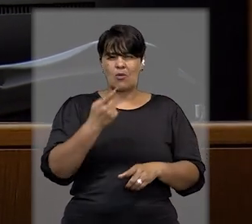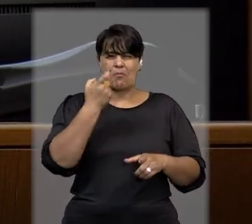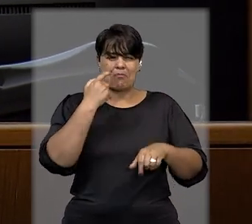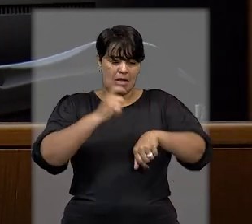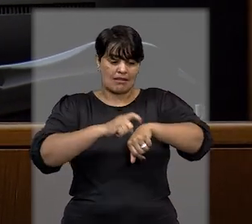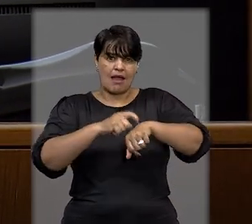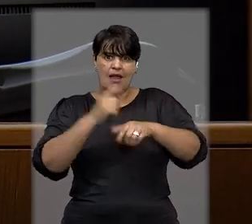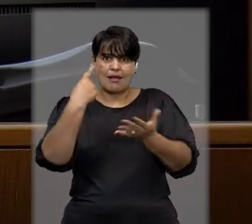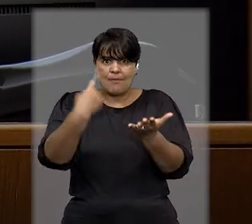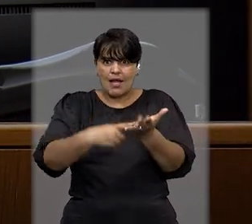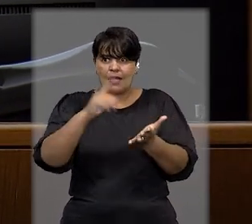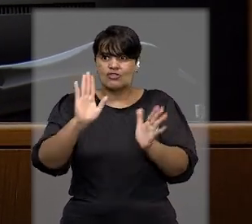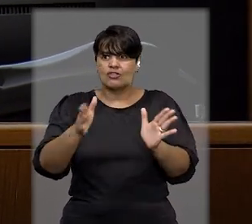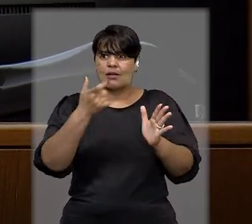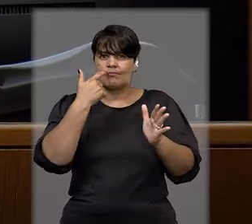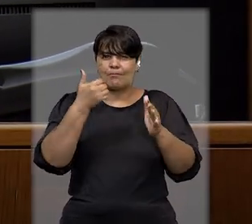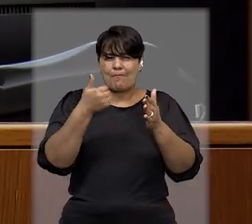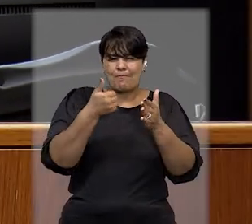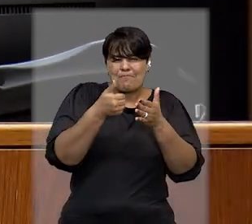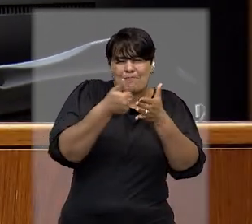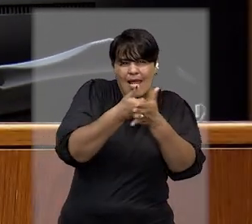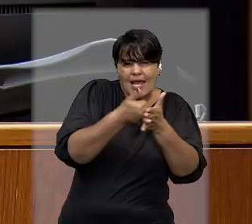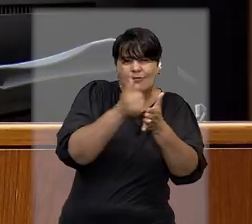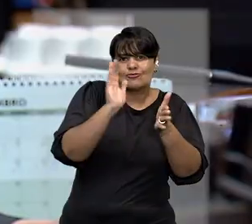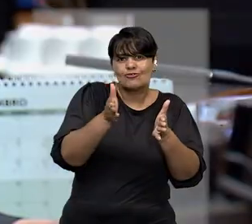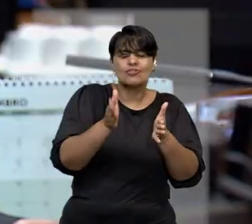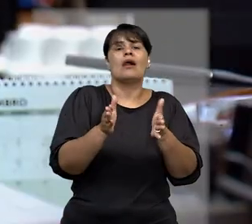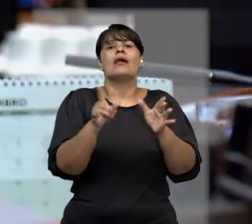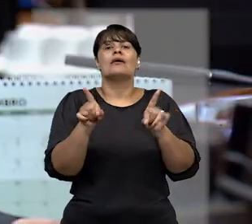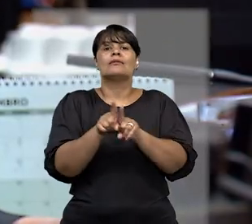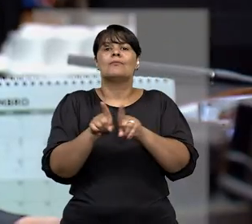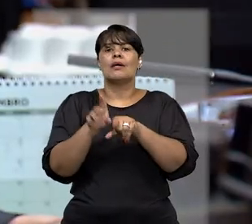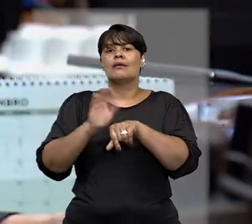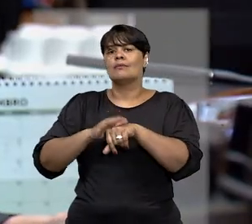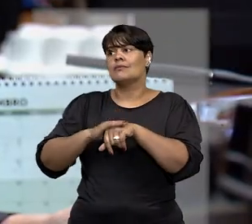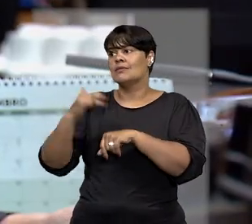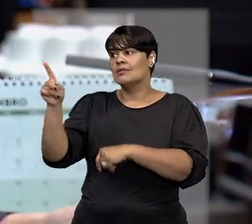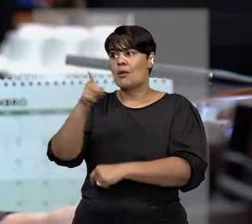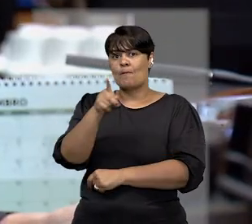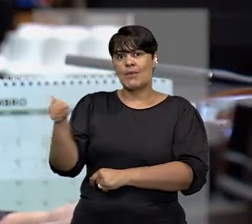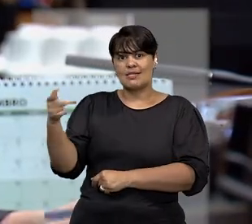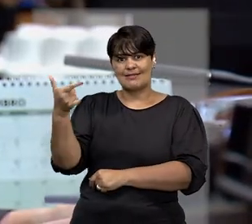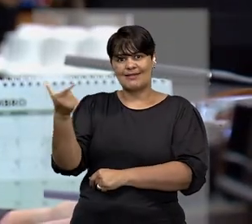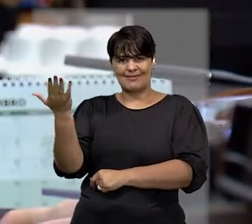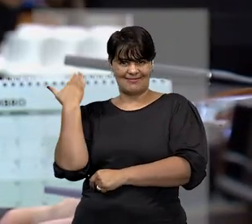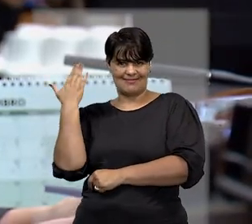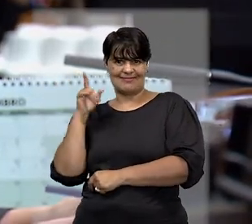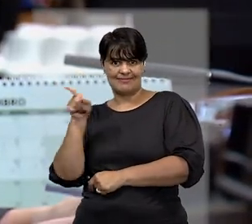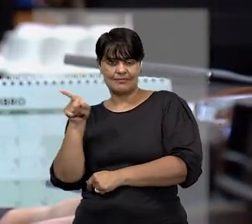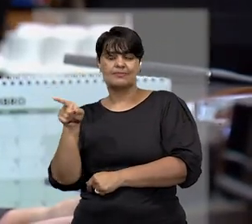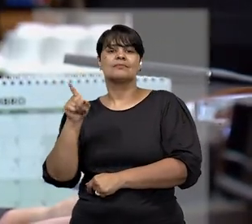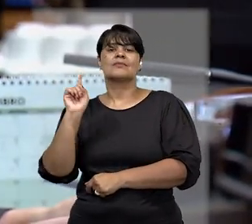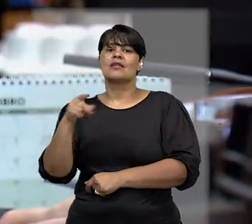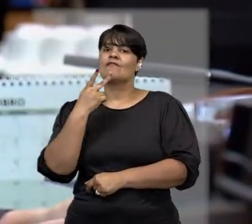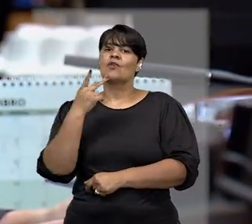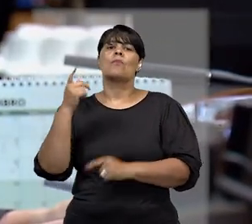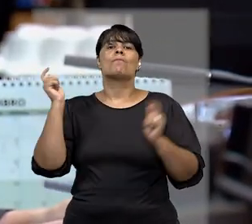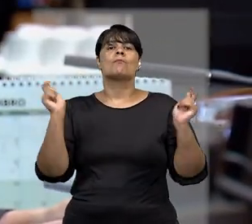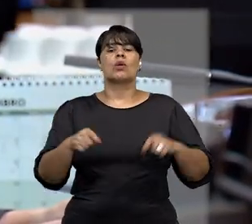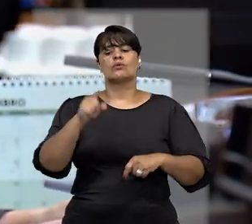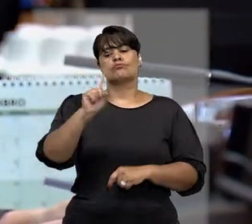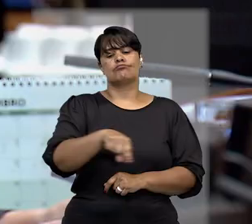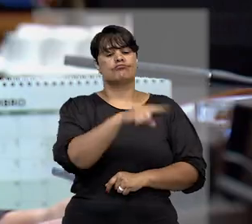depoimentos e da probabilidade do direito alegado pelo ex-presidente Olanta Humala, é prudente suspender o